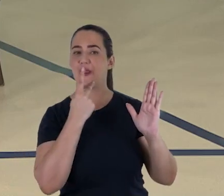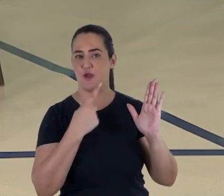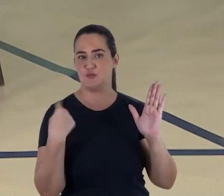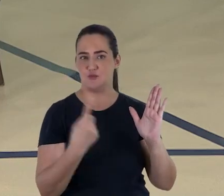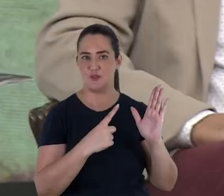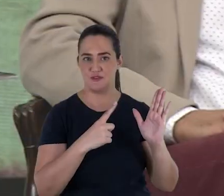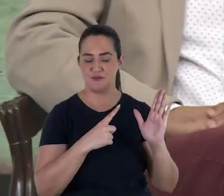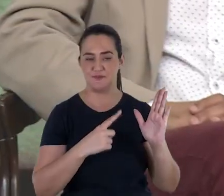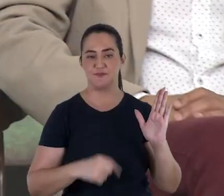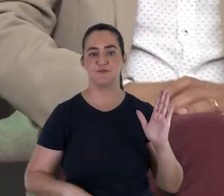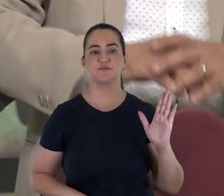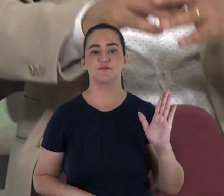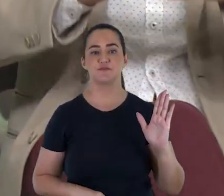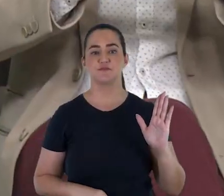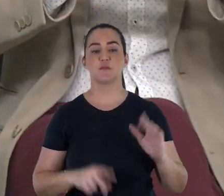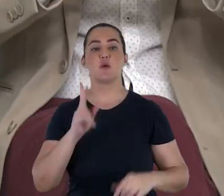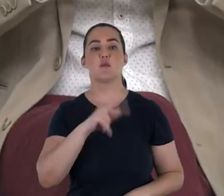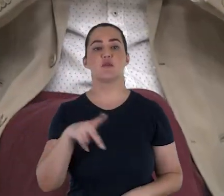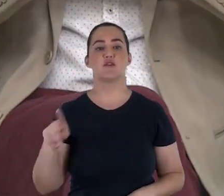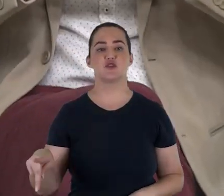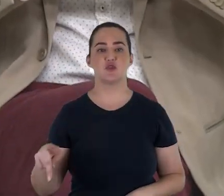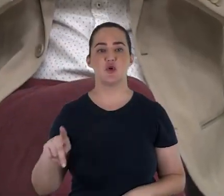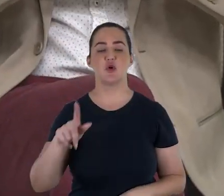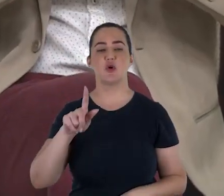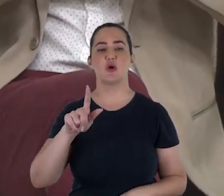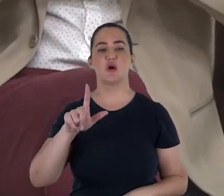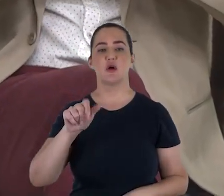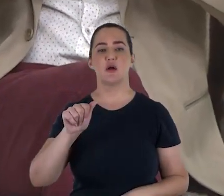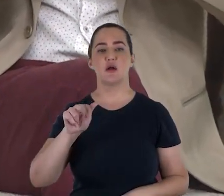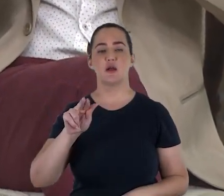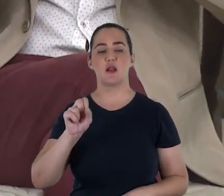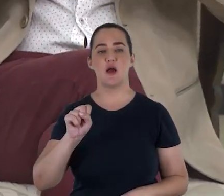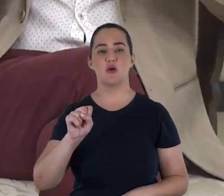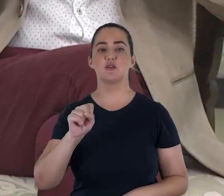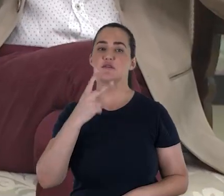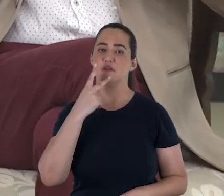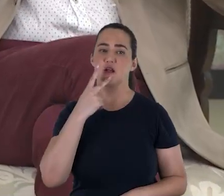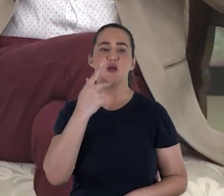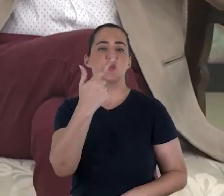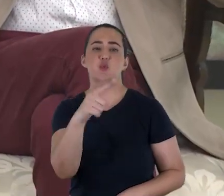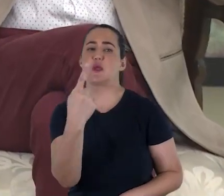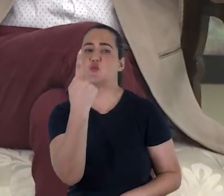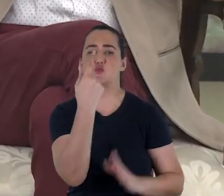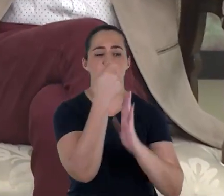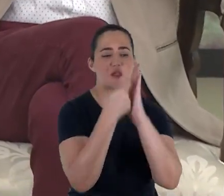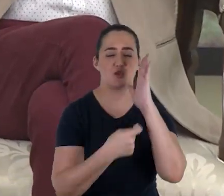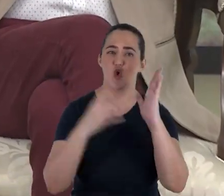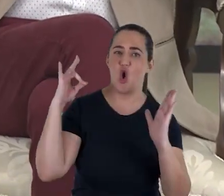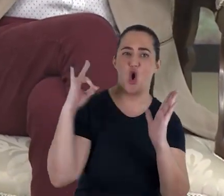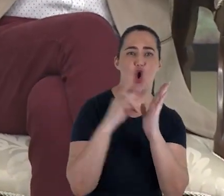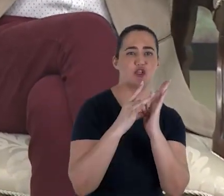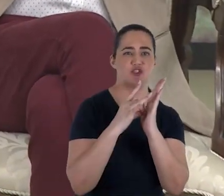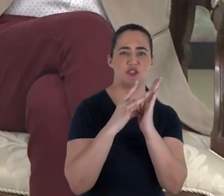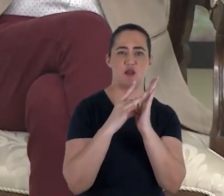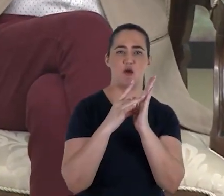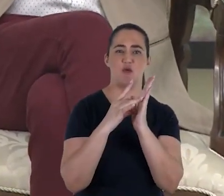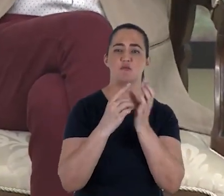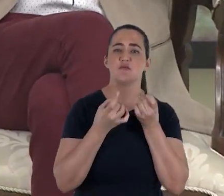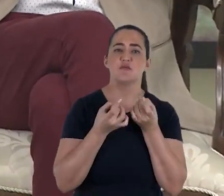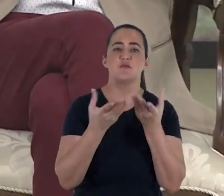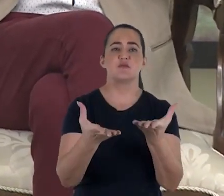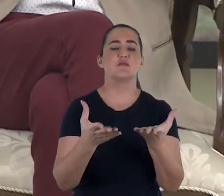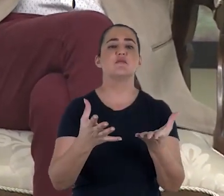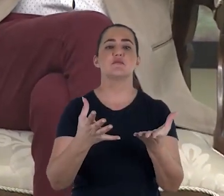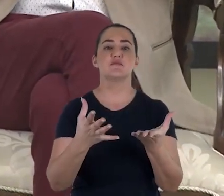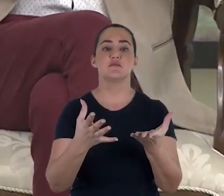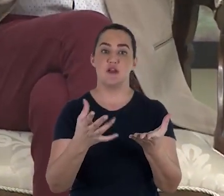possuímos. O professor Klaus Kork, por exemplo, dizia que não existe um texto original oficial disponível